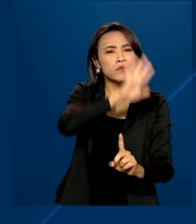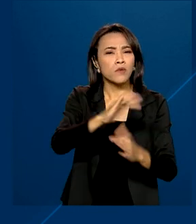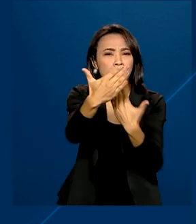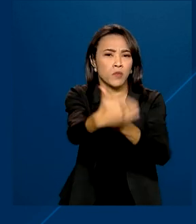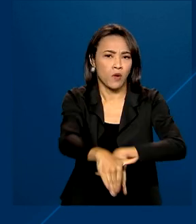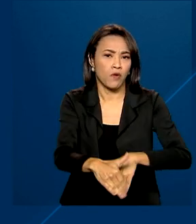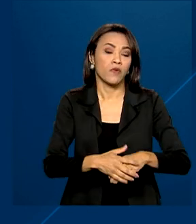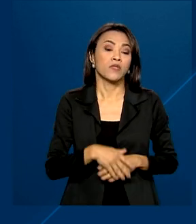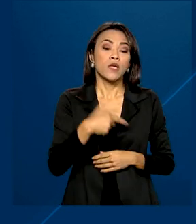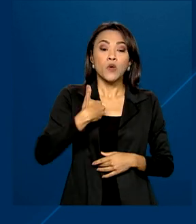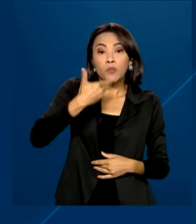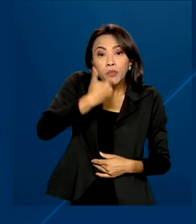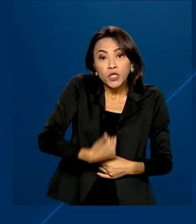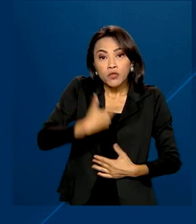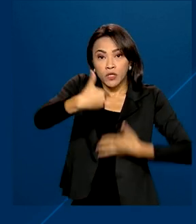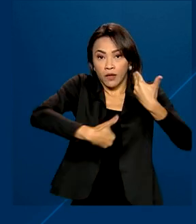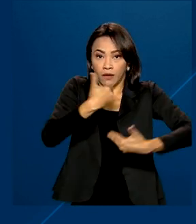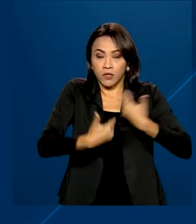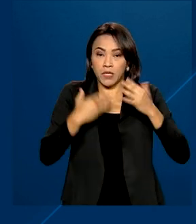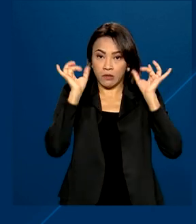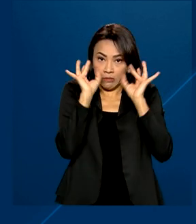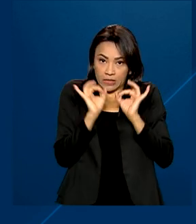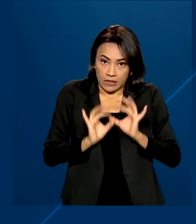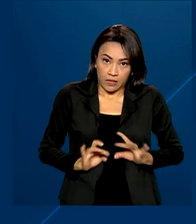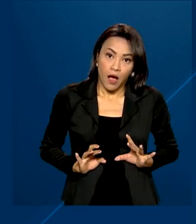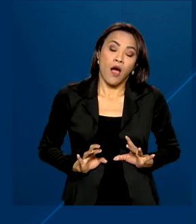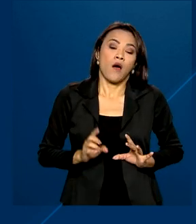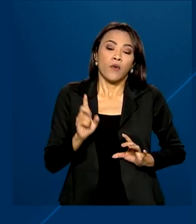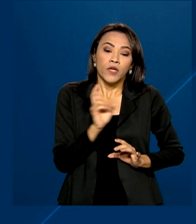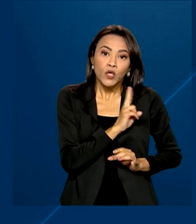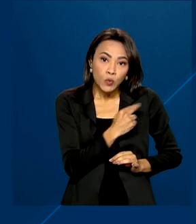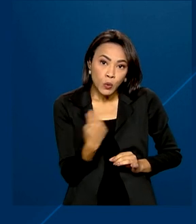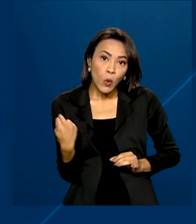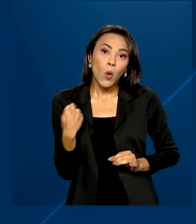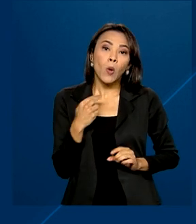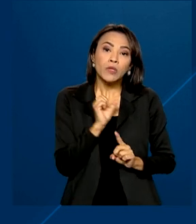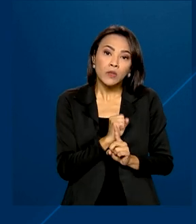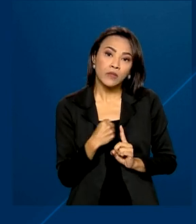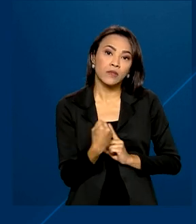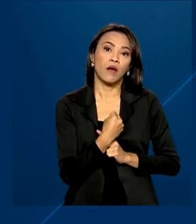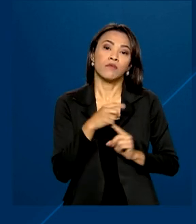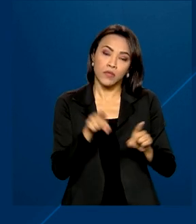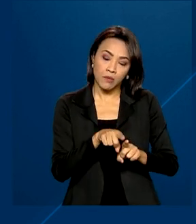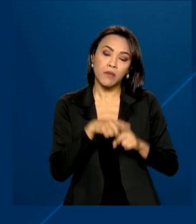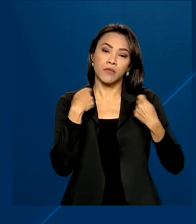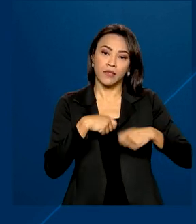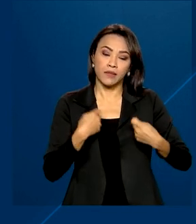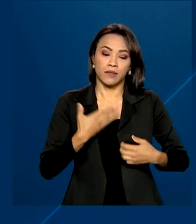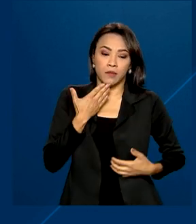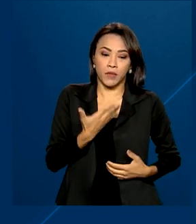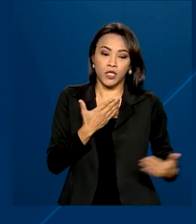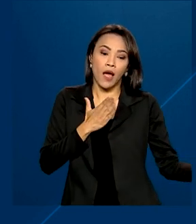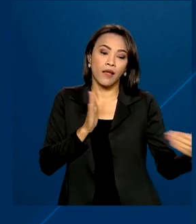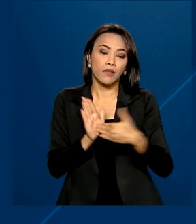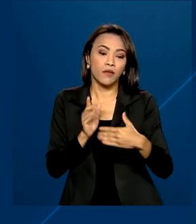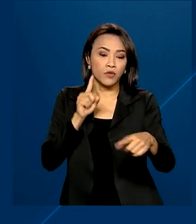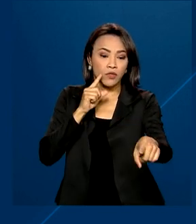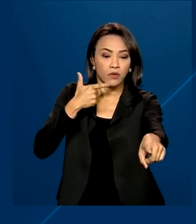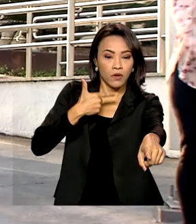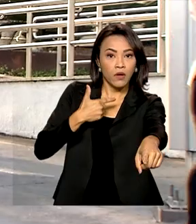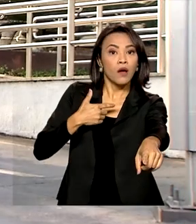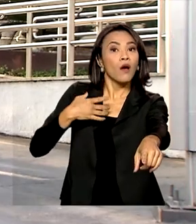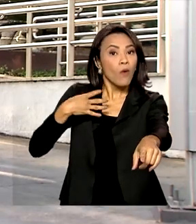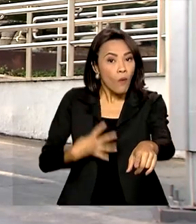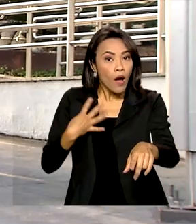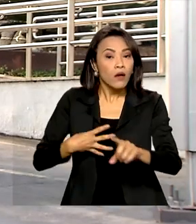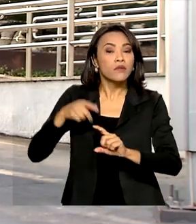solicitações de atendimento especializado e tratamento pelo nome social também devem ser feitas até 4 de junho.